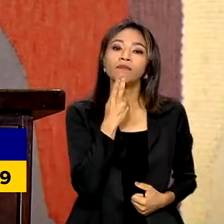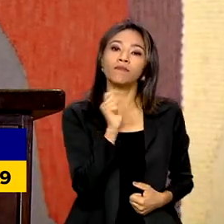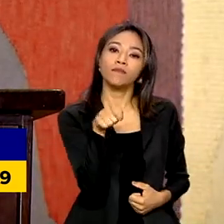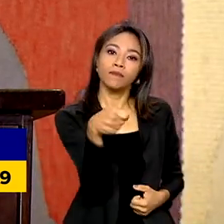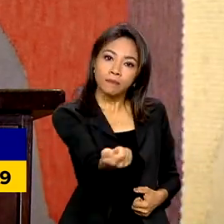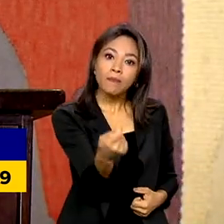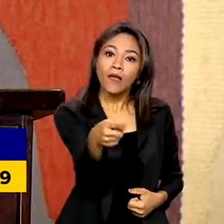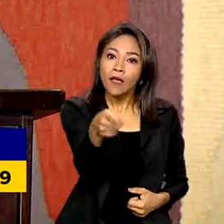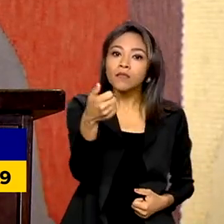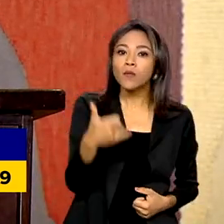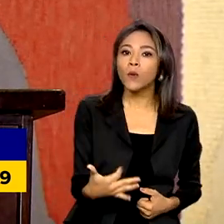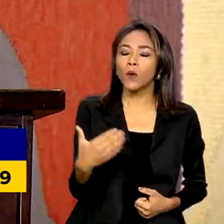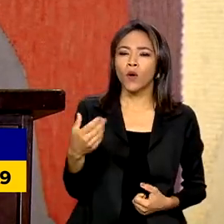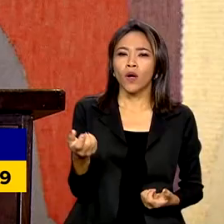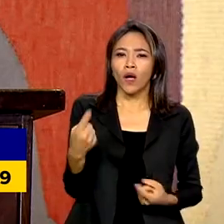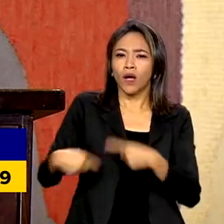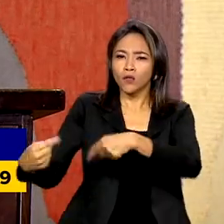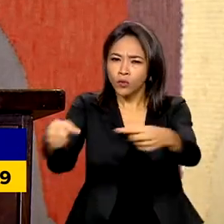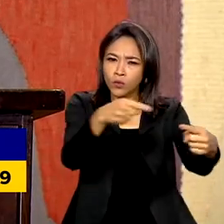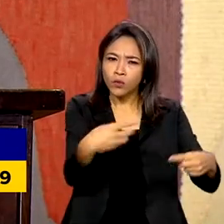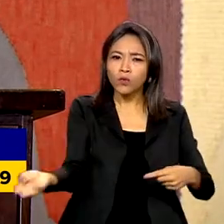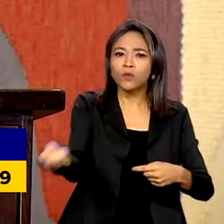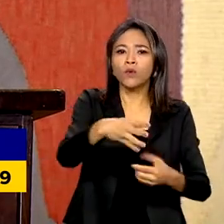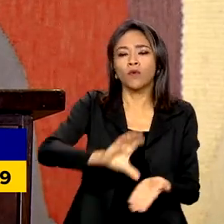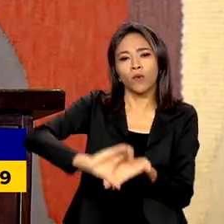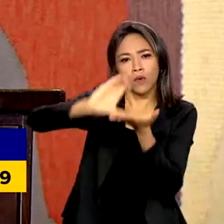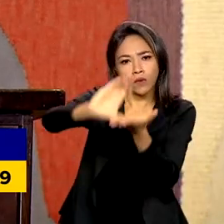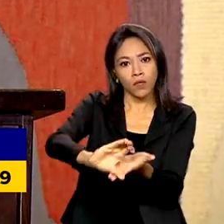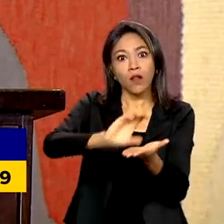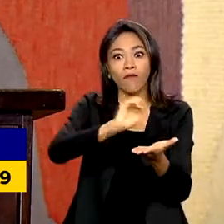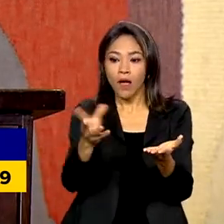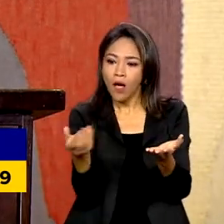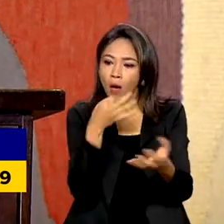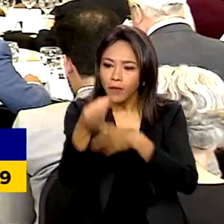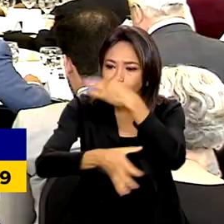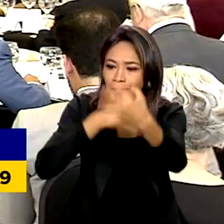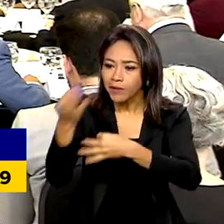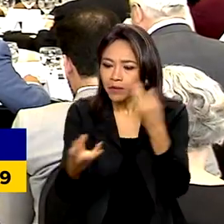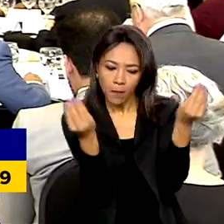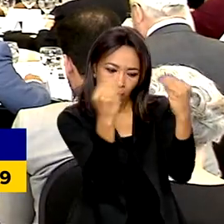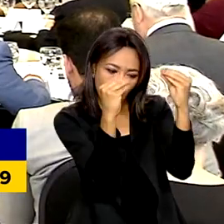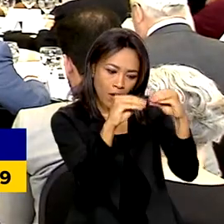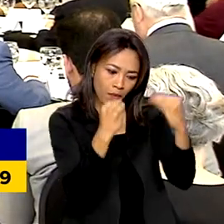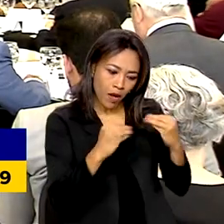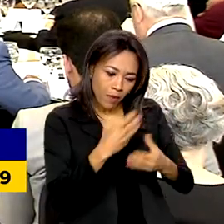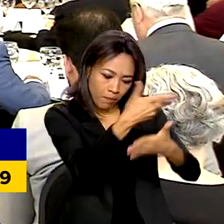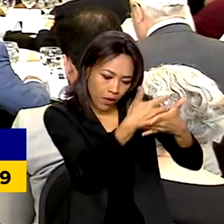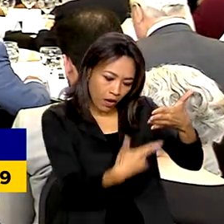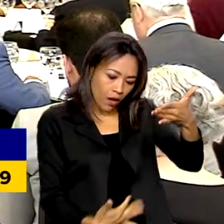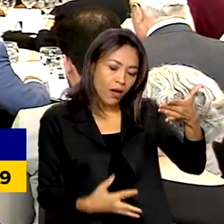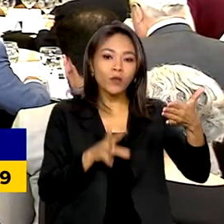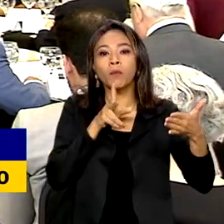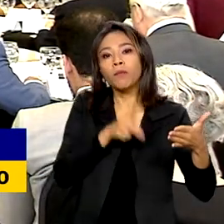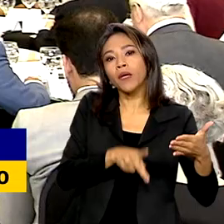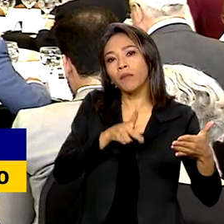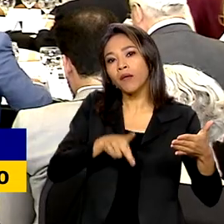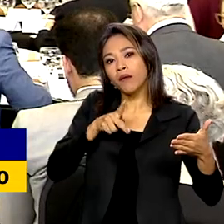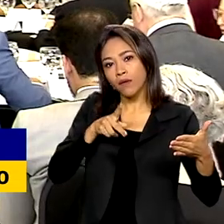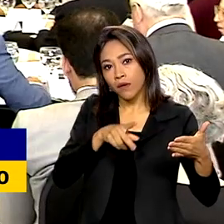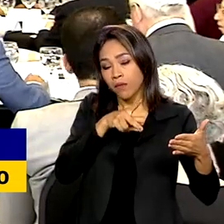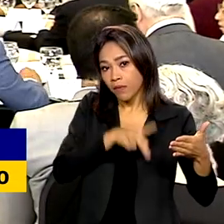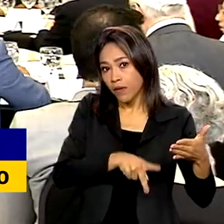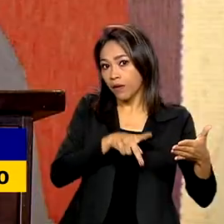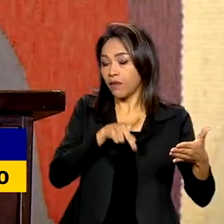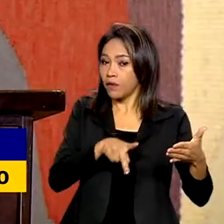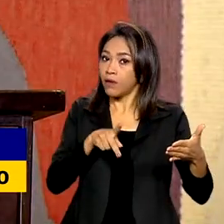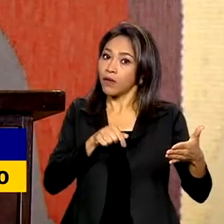as discussões do novo conselho serão incluídas no plano plurianual, principal instrumento de planejamento orçamentário do